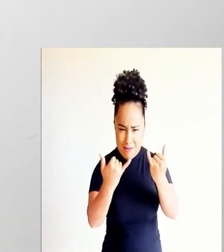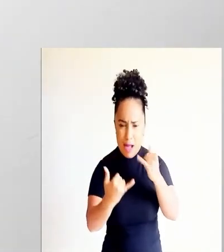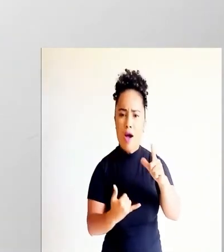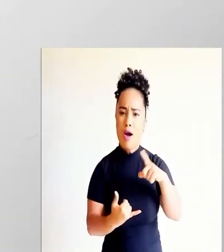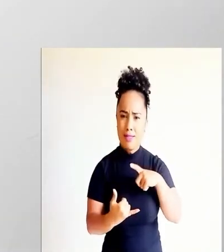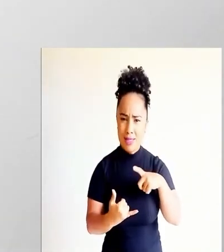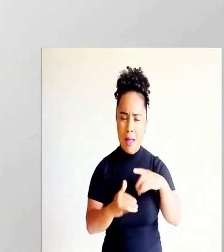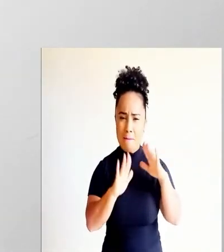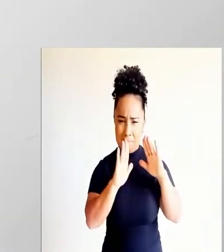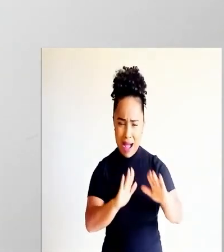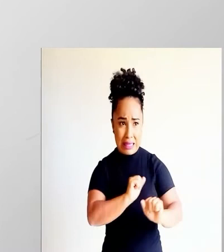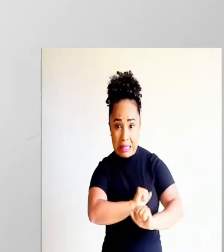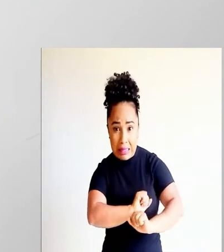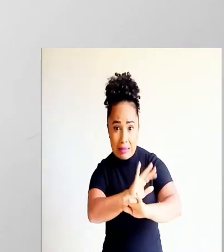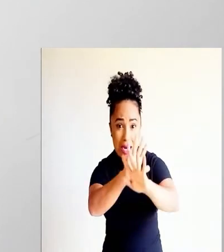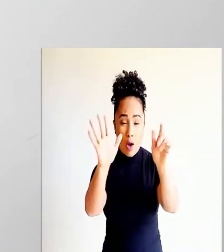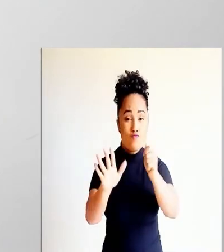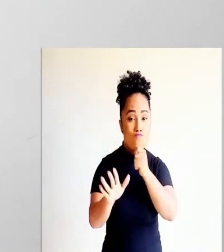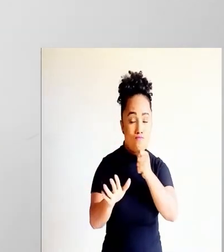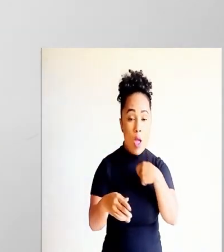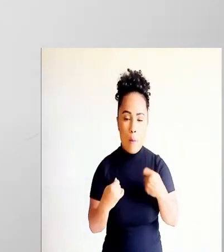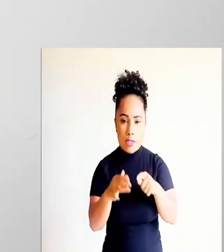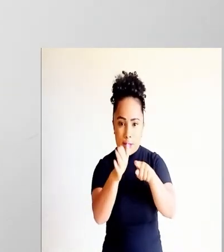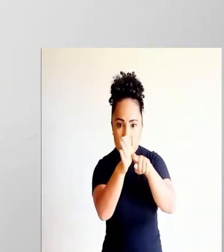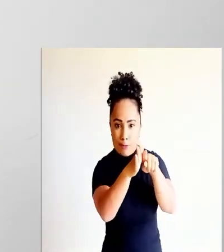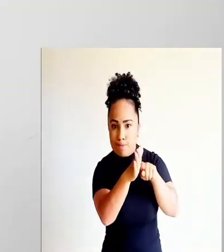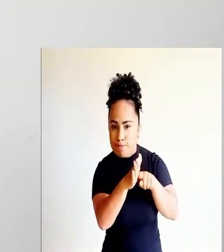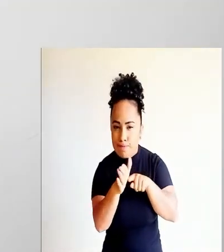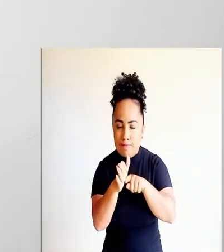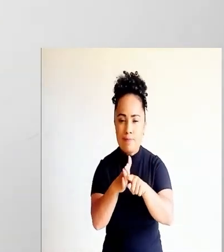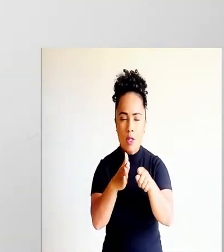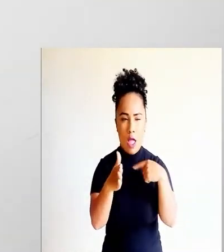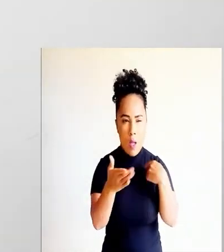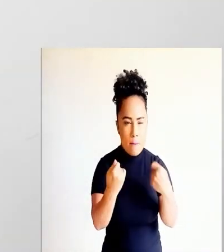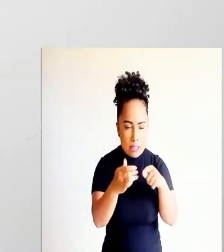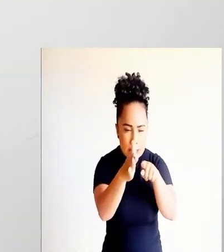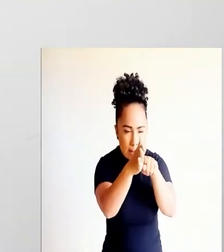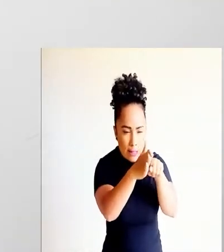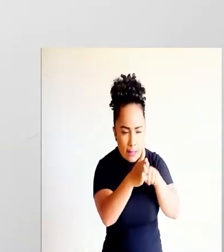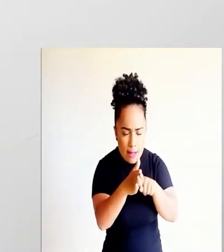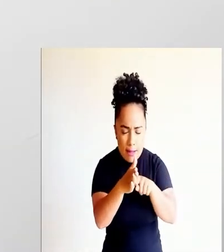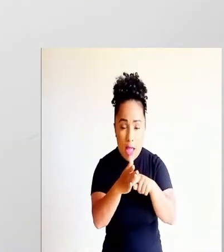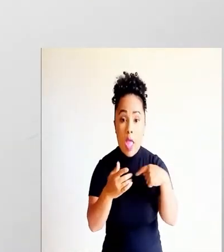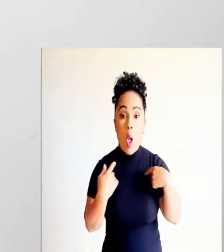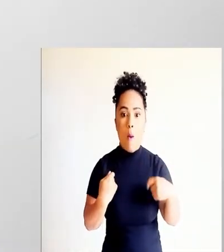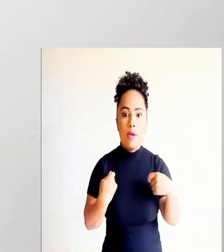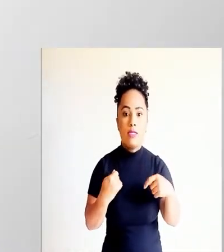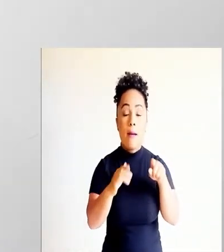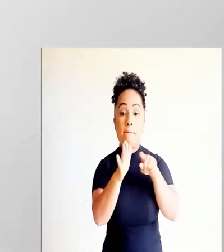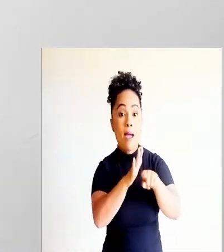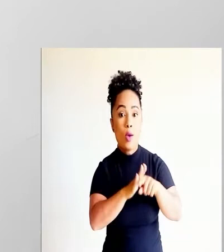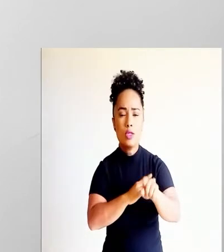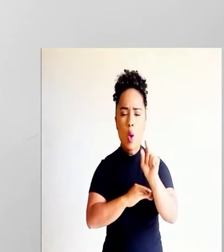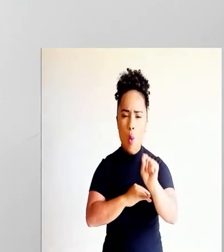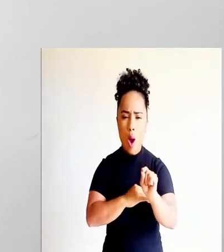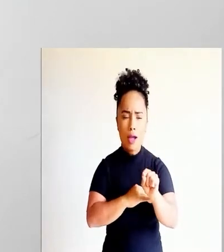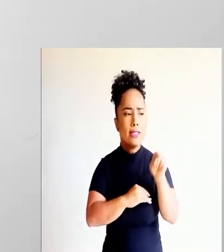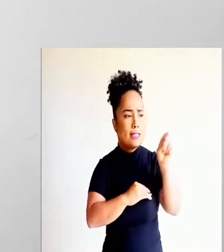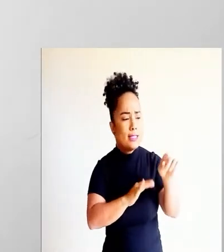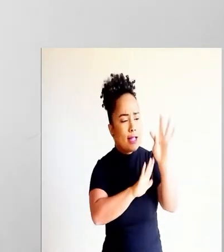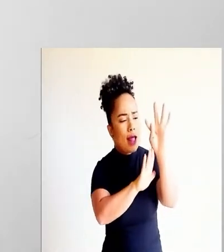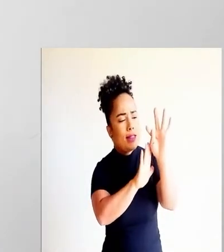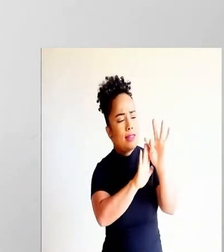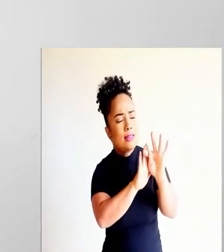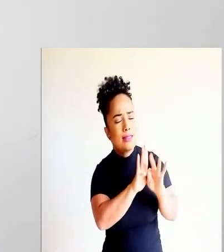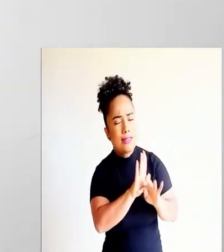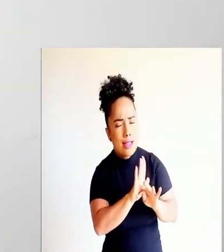Eles estão lá? Estão. Dá para ver claramente? Não, eu tenho que dar uma analisada, uma pesquisada. O que eu devo me perguntar? O